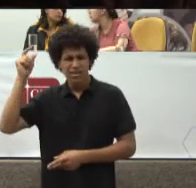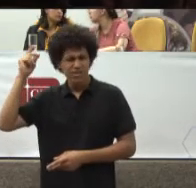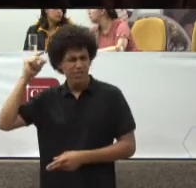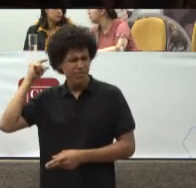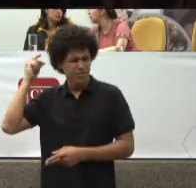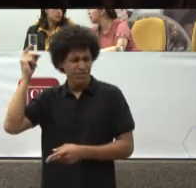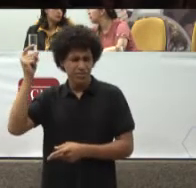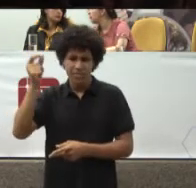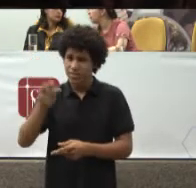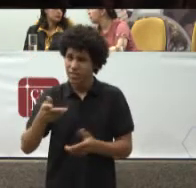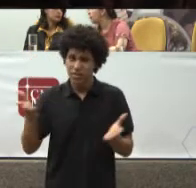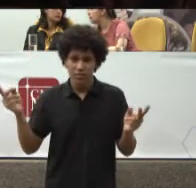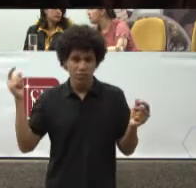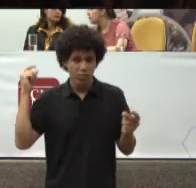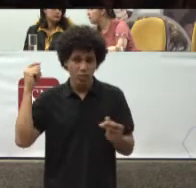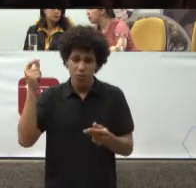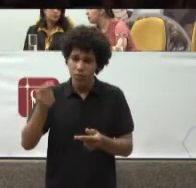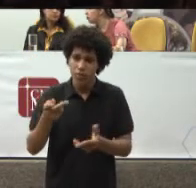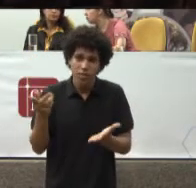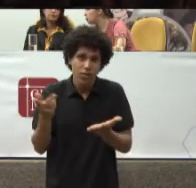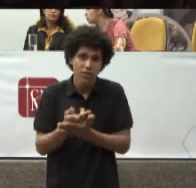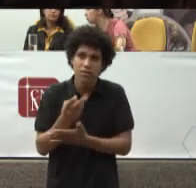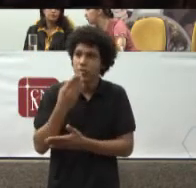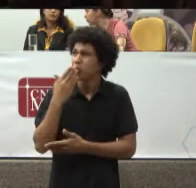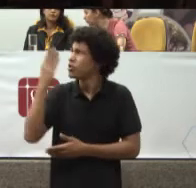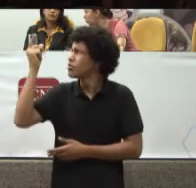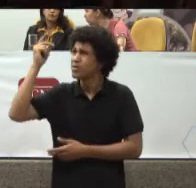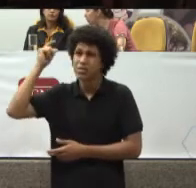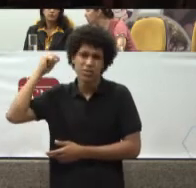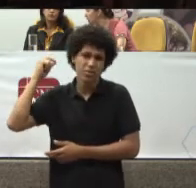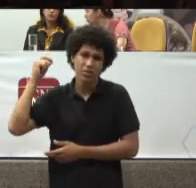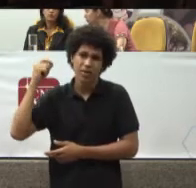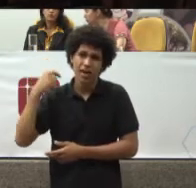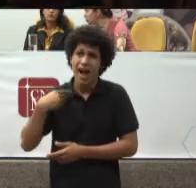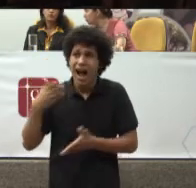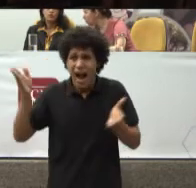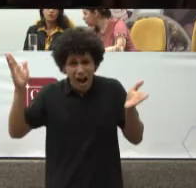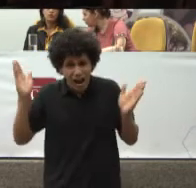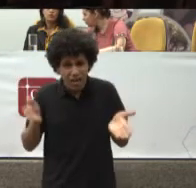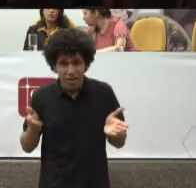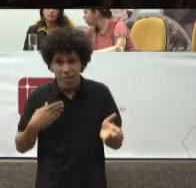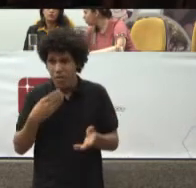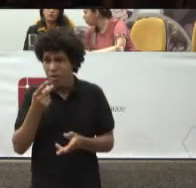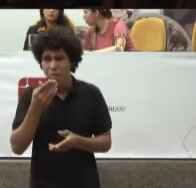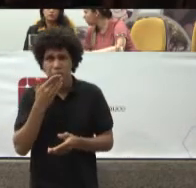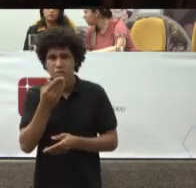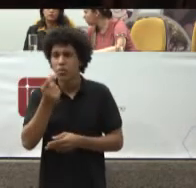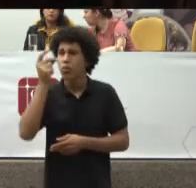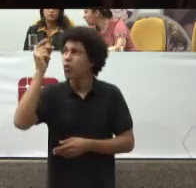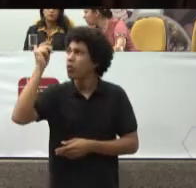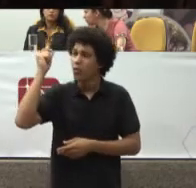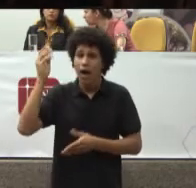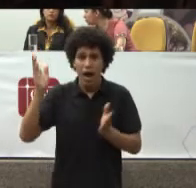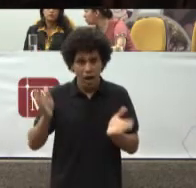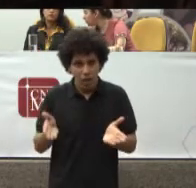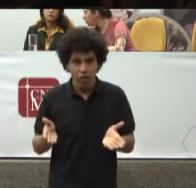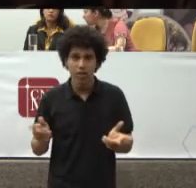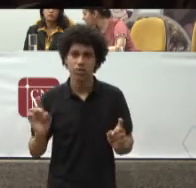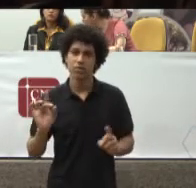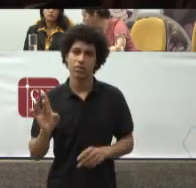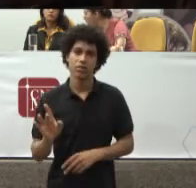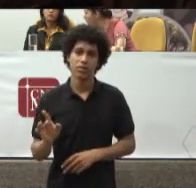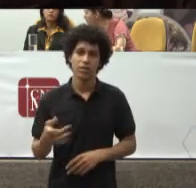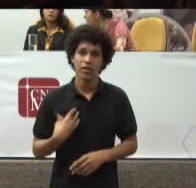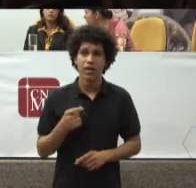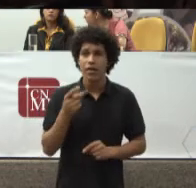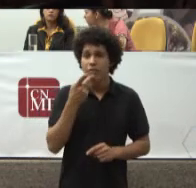Antes Aqui estabelecidos Dentro da comissão De direitos Fundamentais Tratando